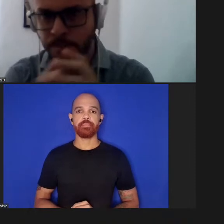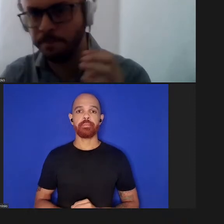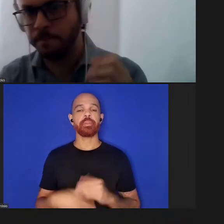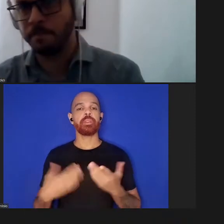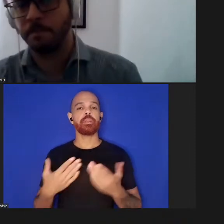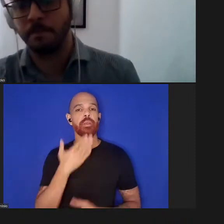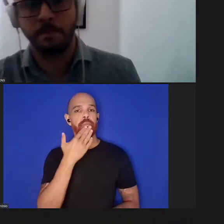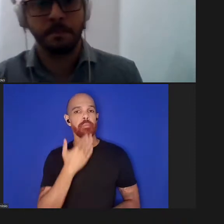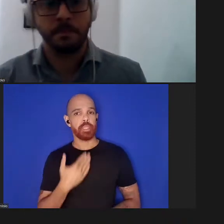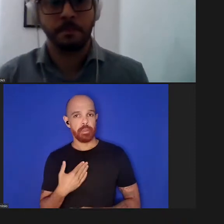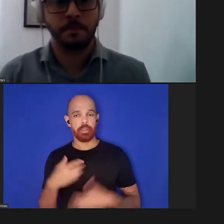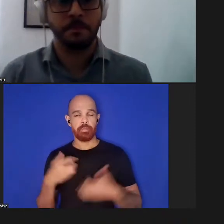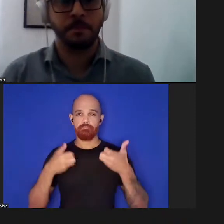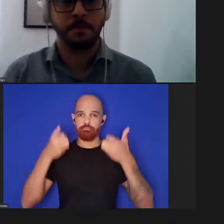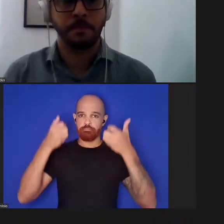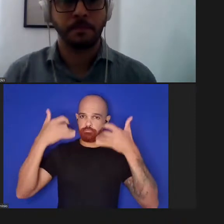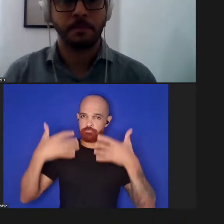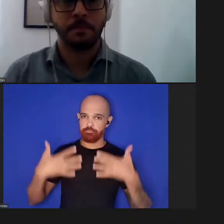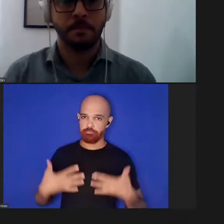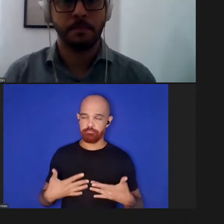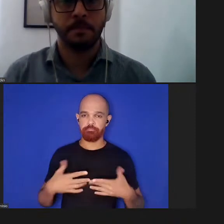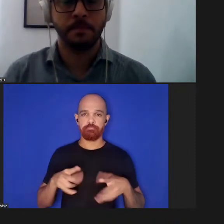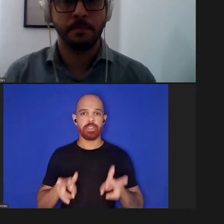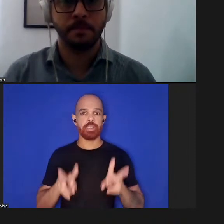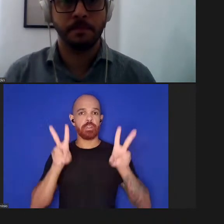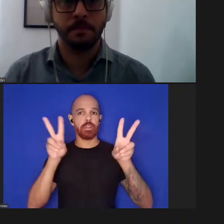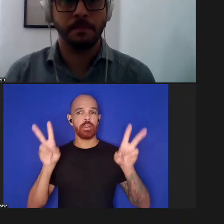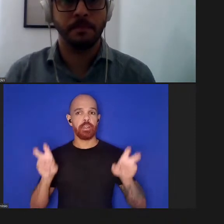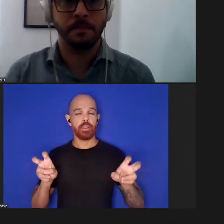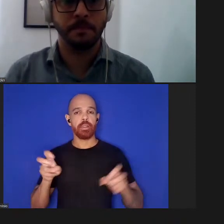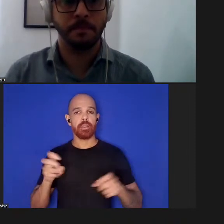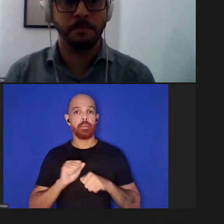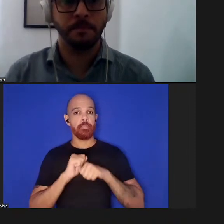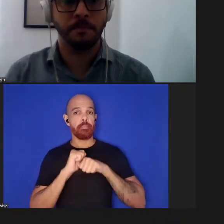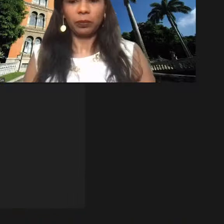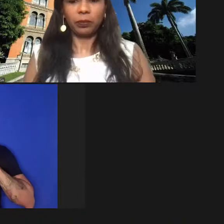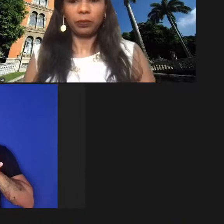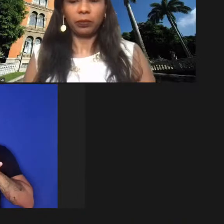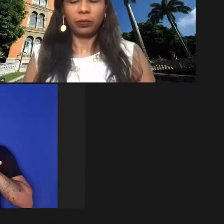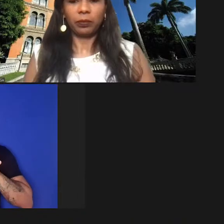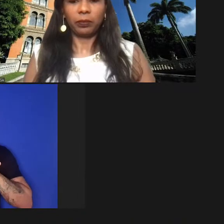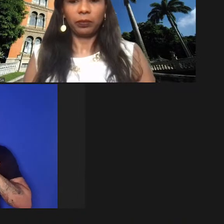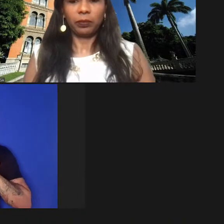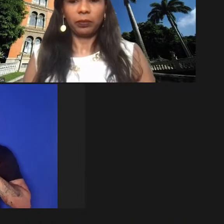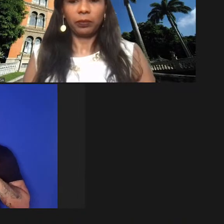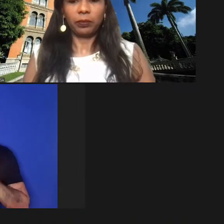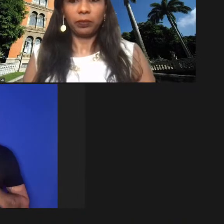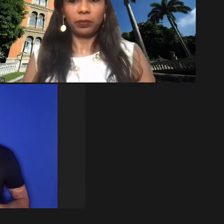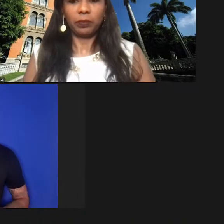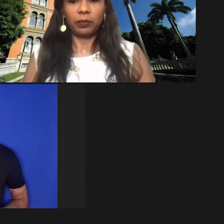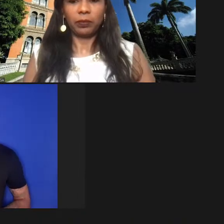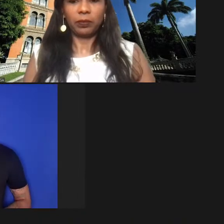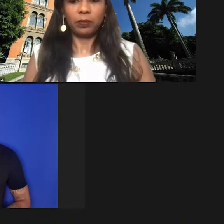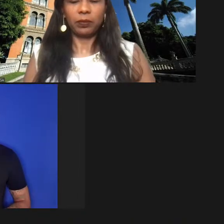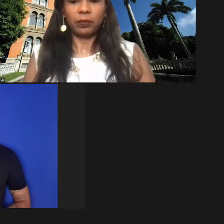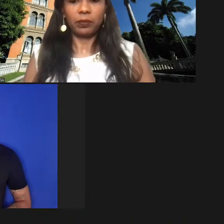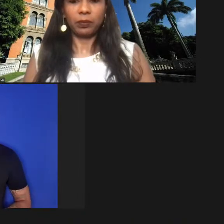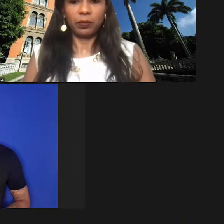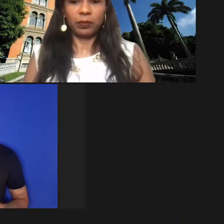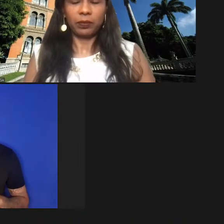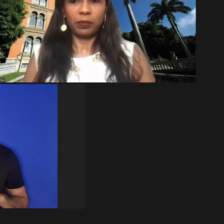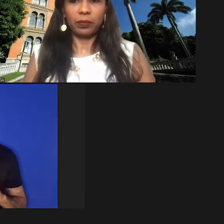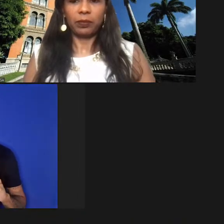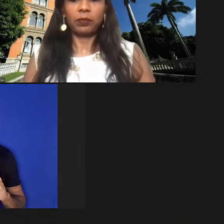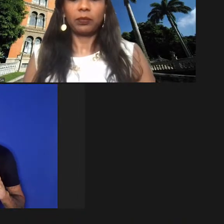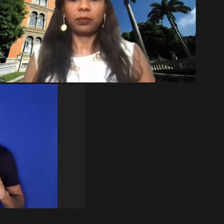a respeito da pandemia da COVID-19 e seu impacto sobre